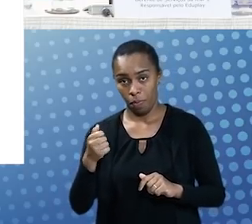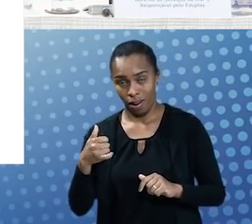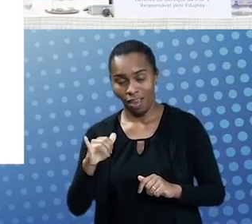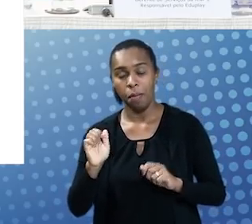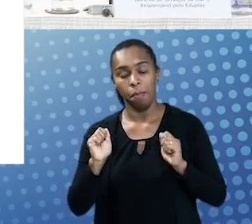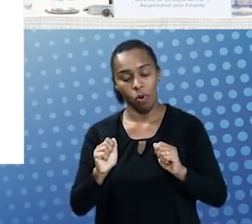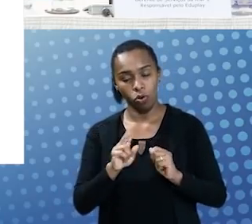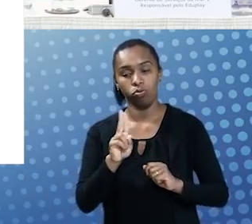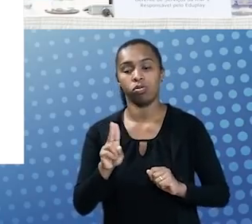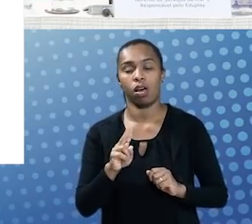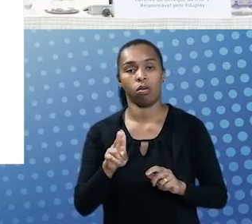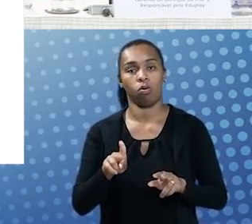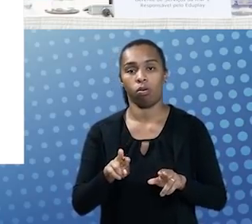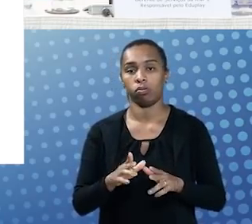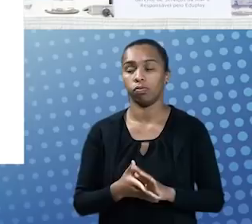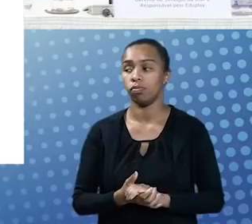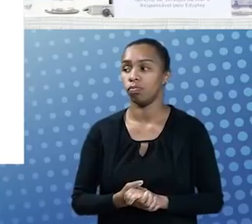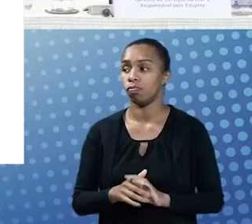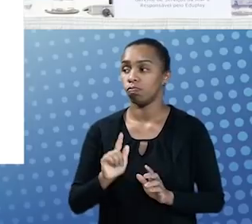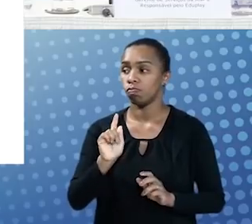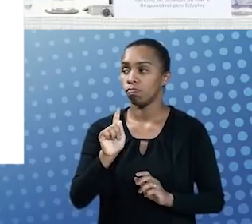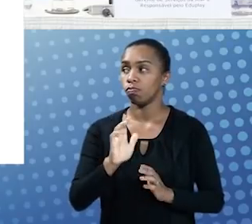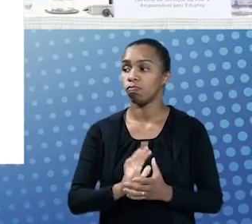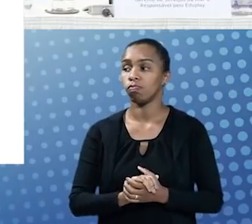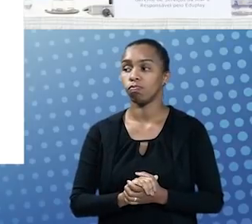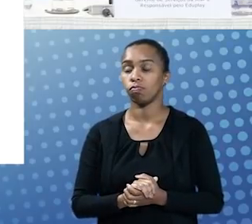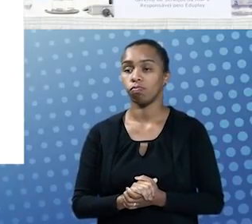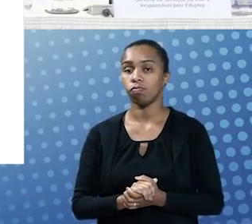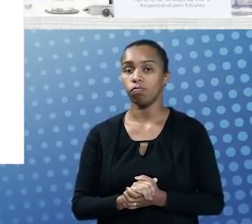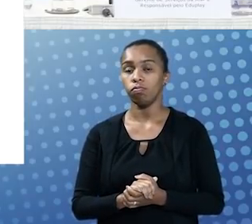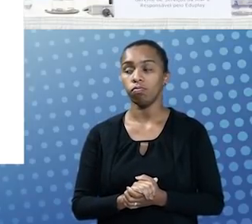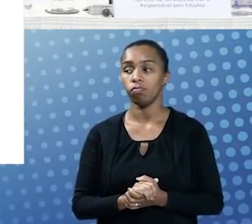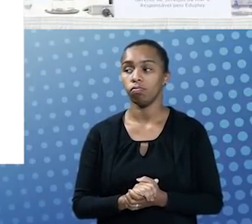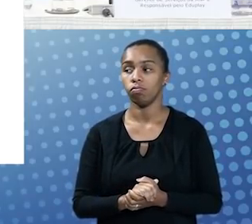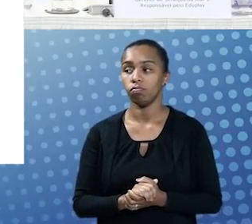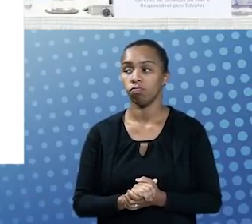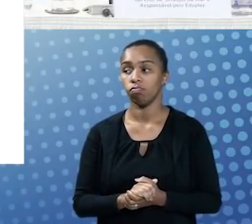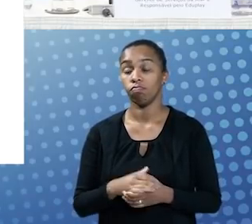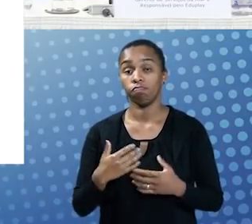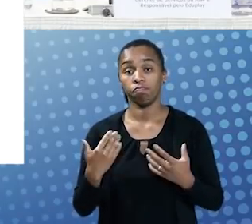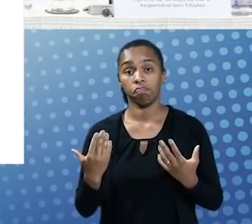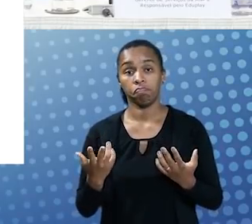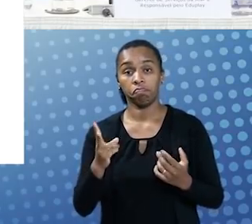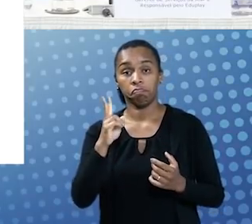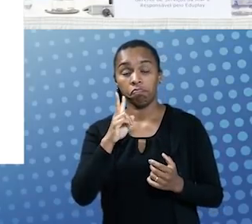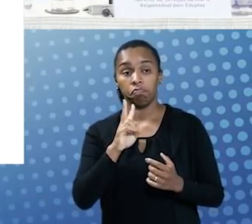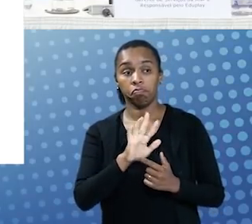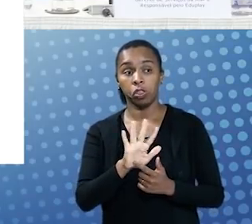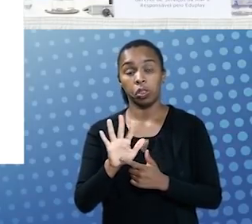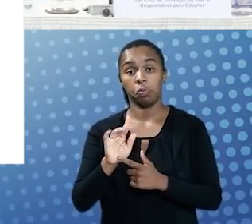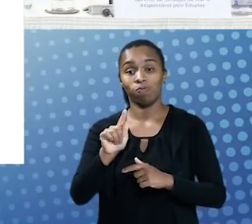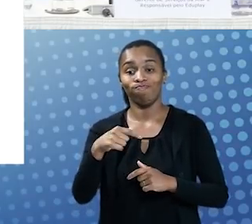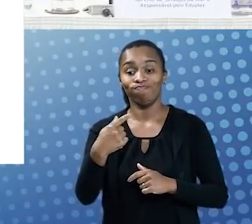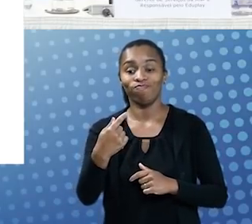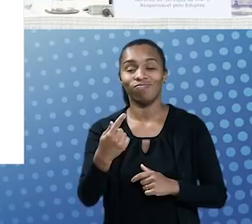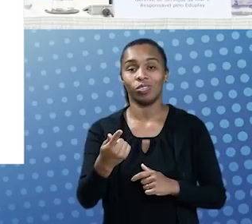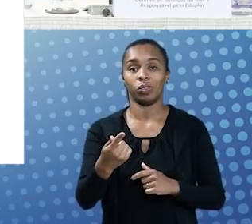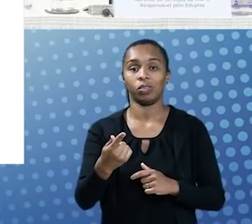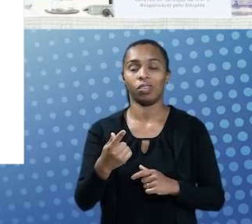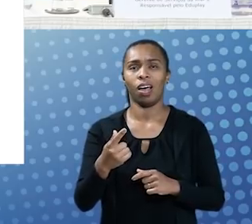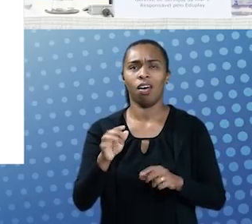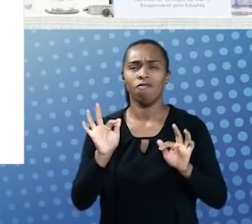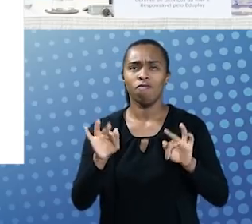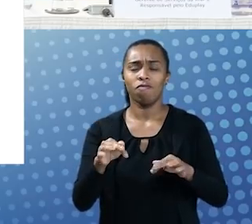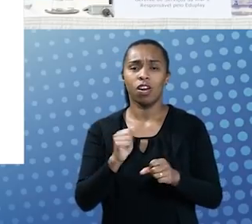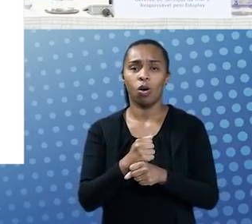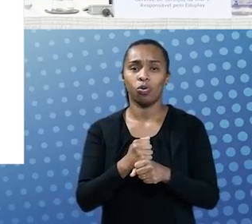mesma forma. Próximo. E esse é o que a gente prevê aí para os próximos passos. Até o final do ano,